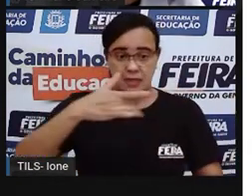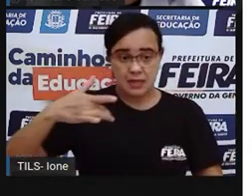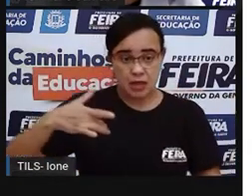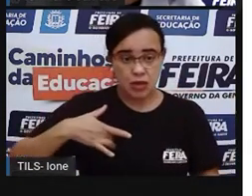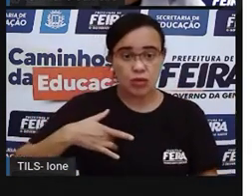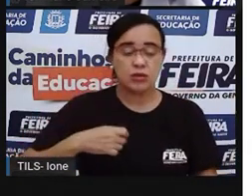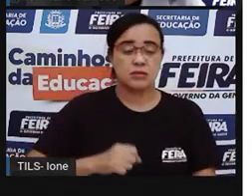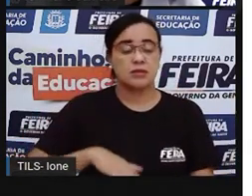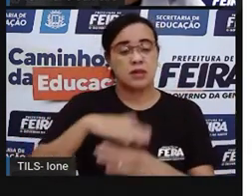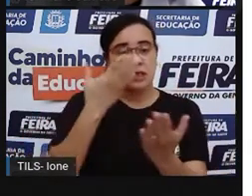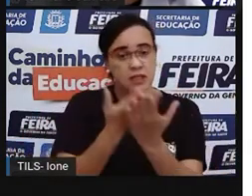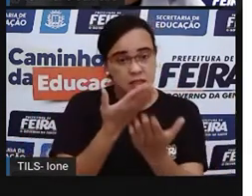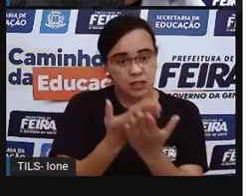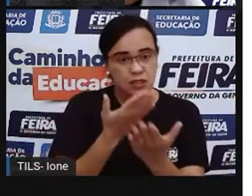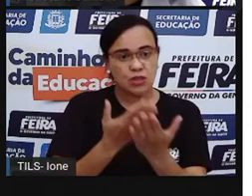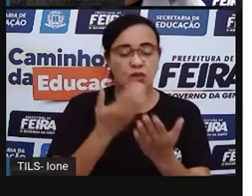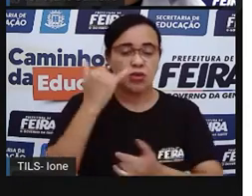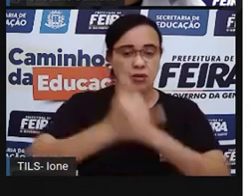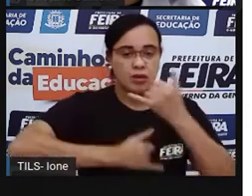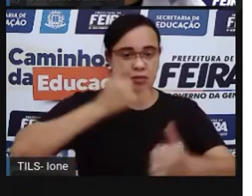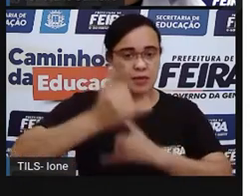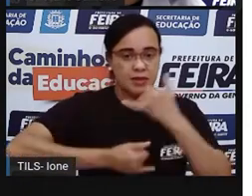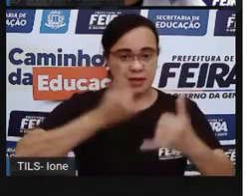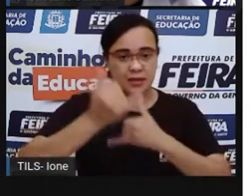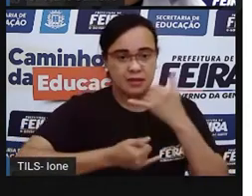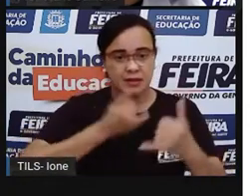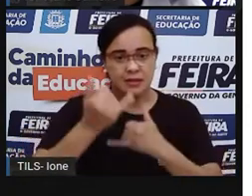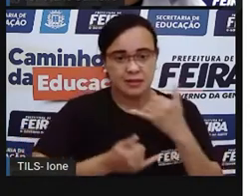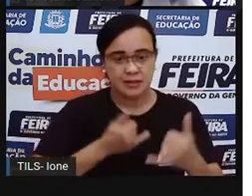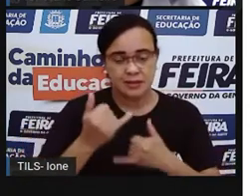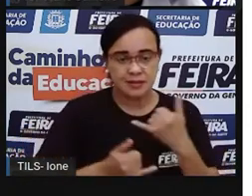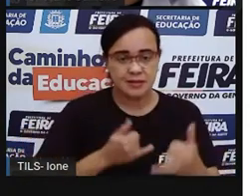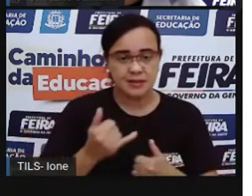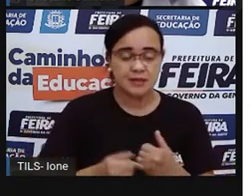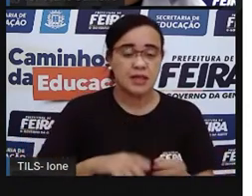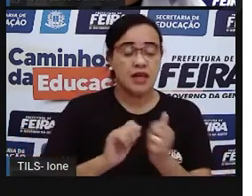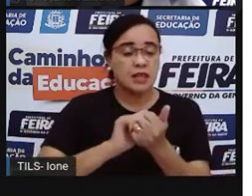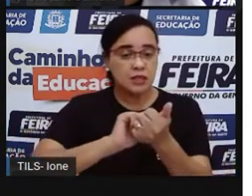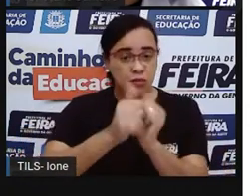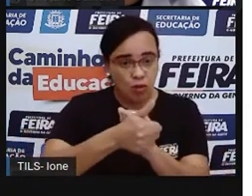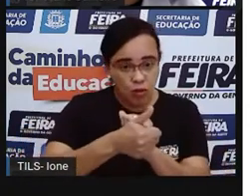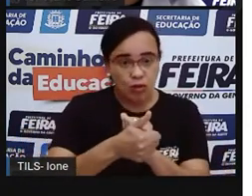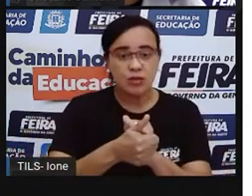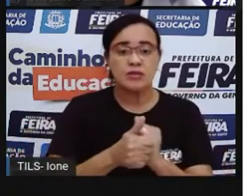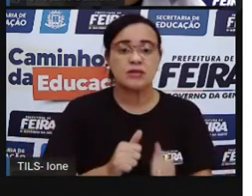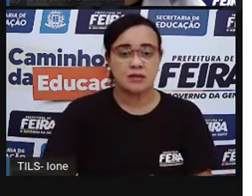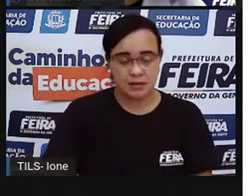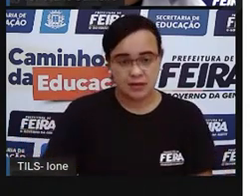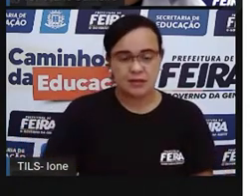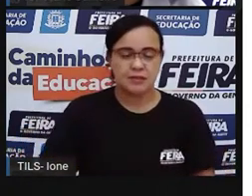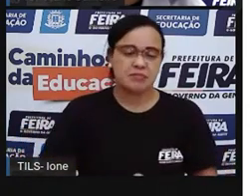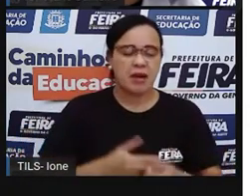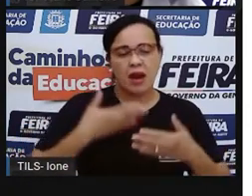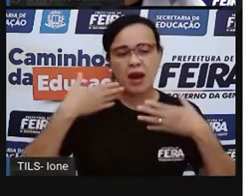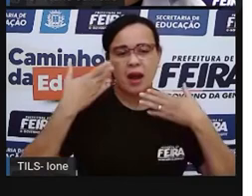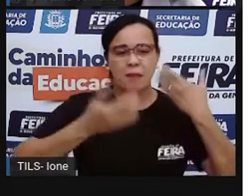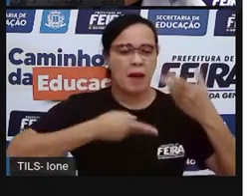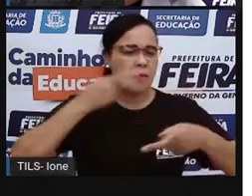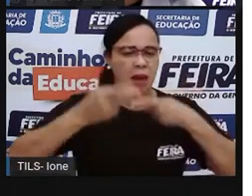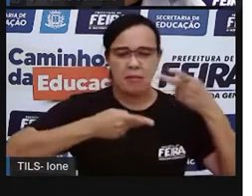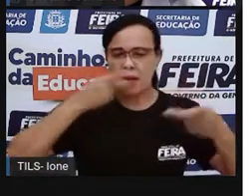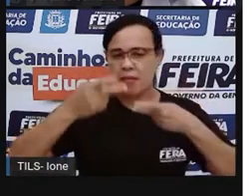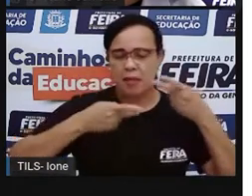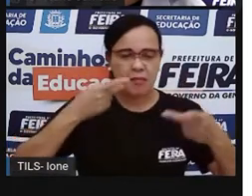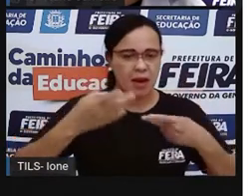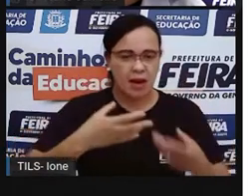escola, ao lazer, aos esportes, a se expressar. Criança e adolescente têm